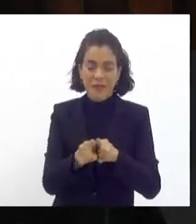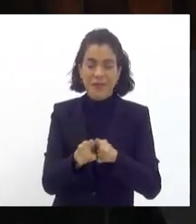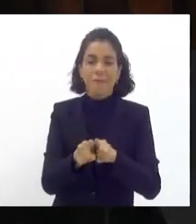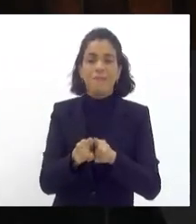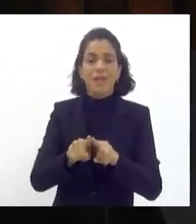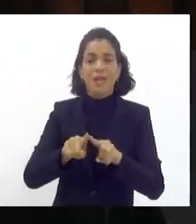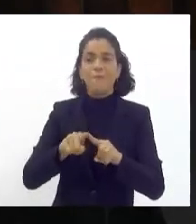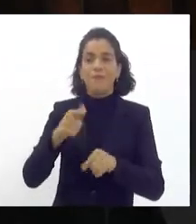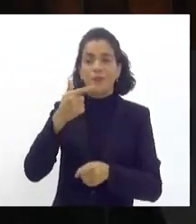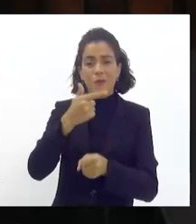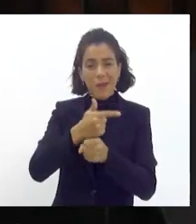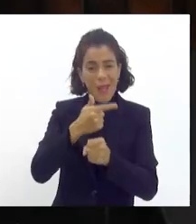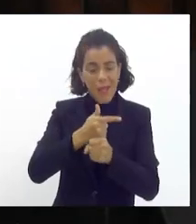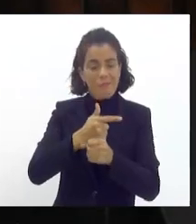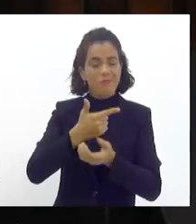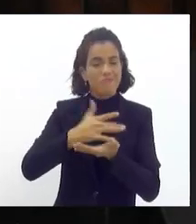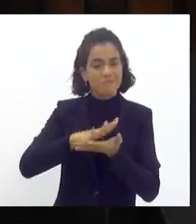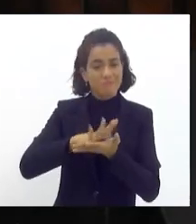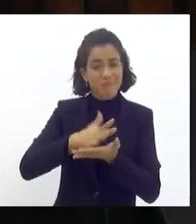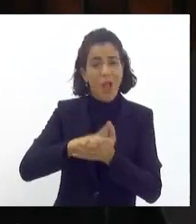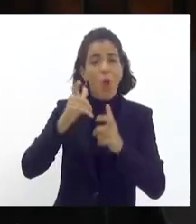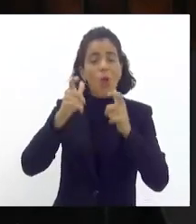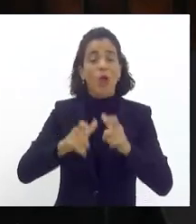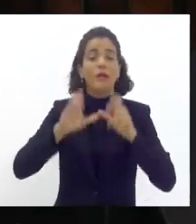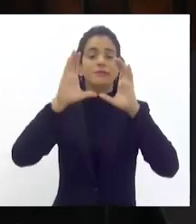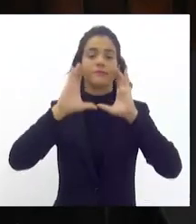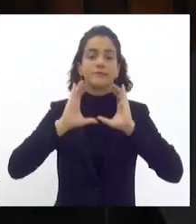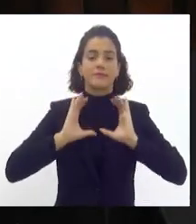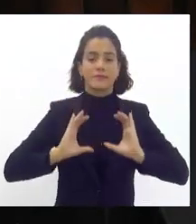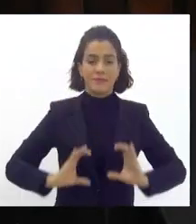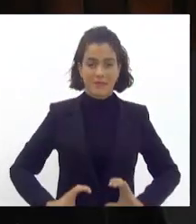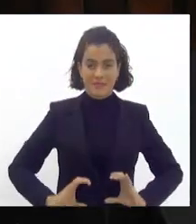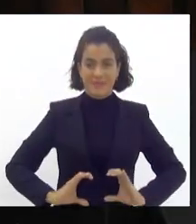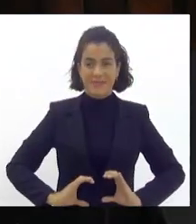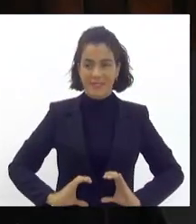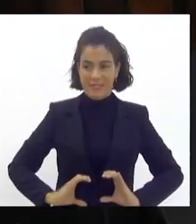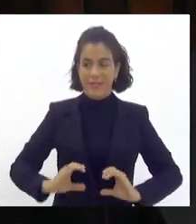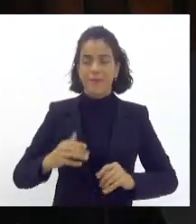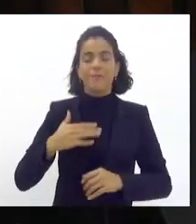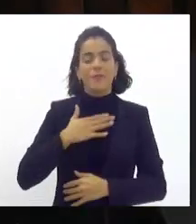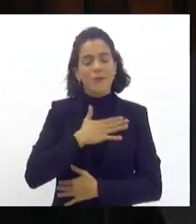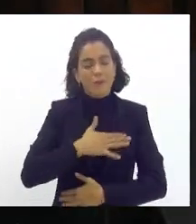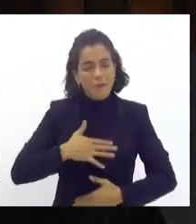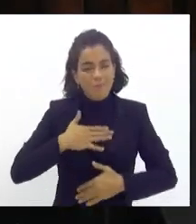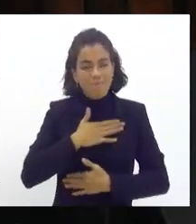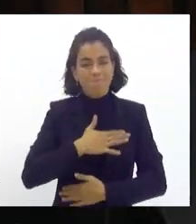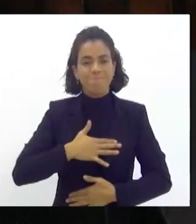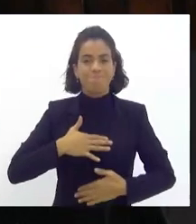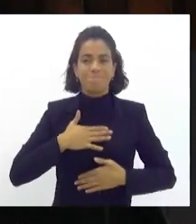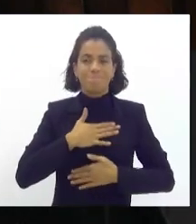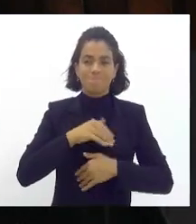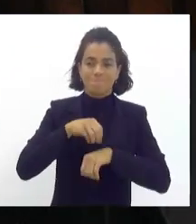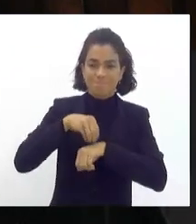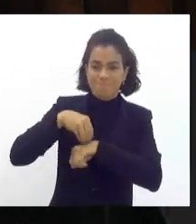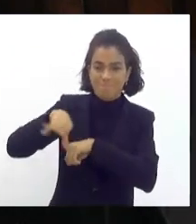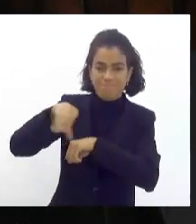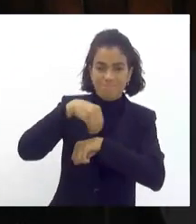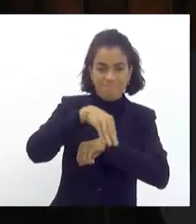samba é uma escola de cidadania deputado então gostaria de deixar aqui o nosso